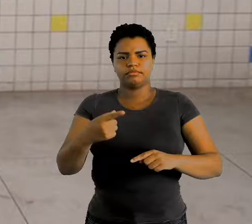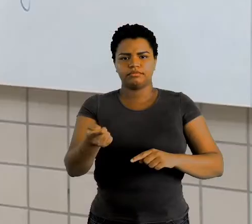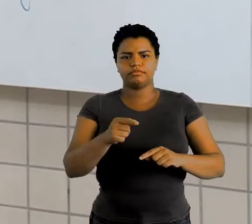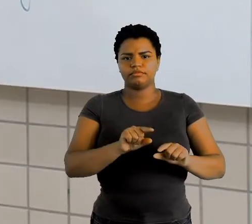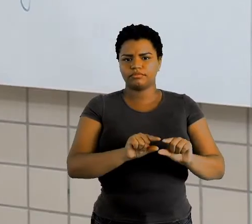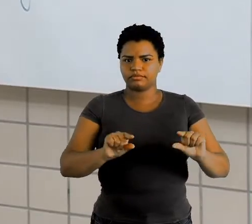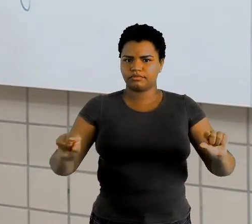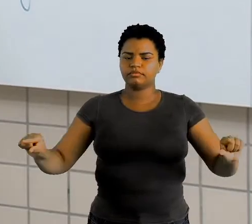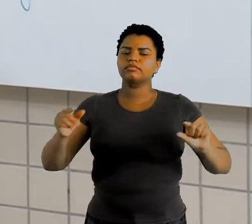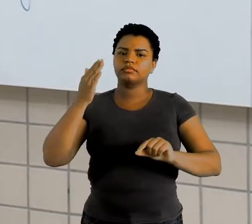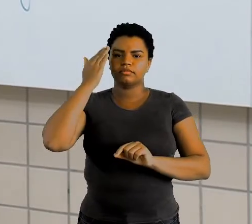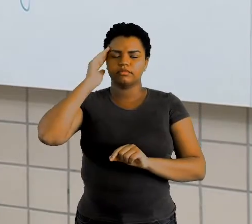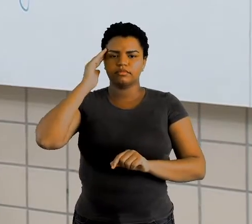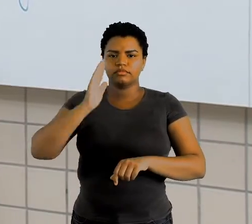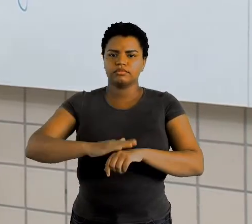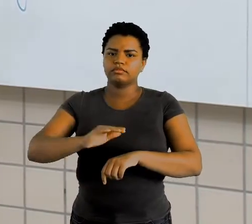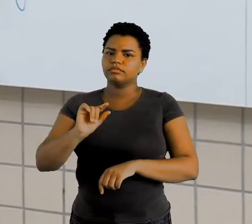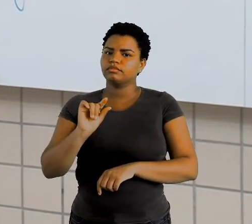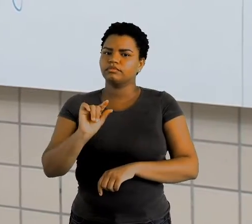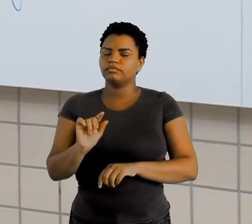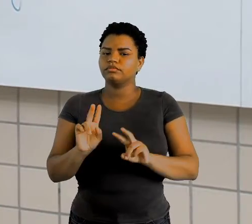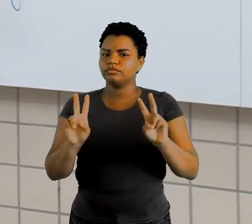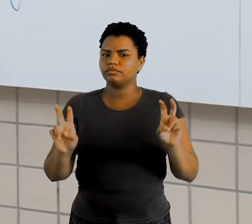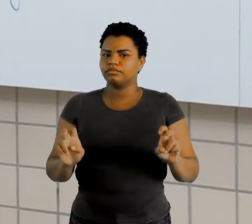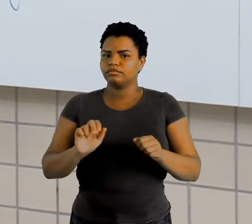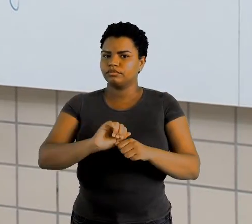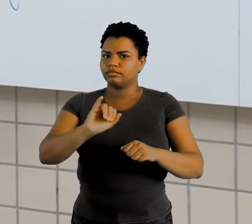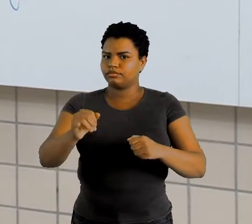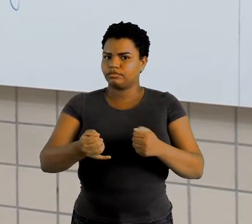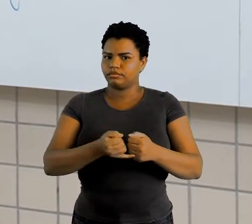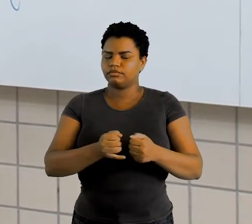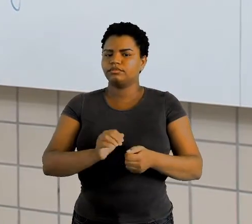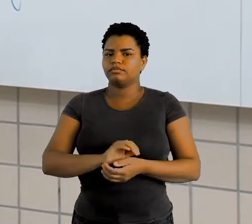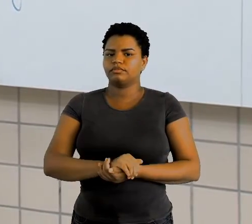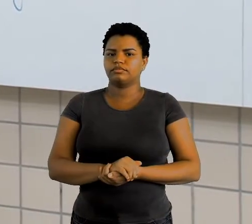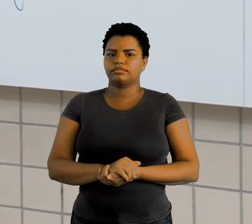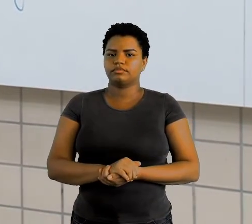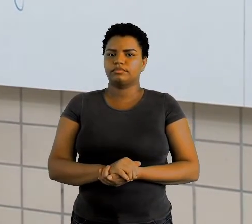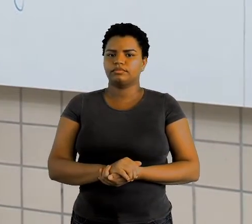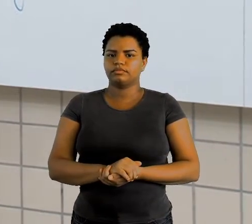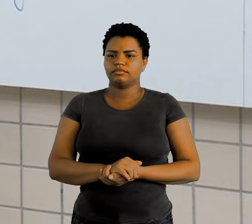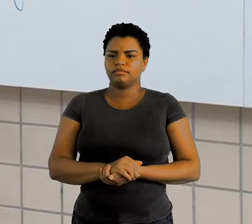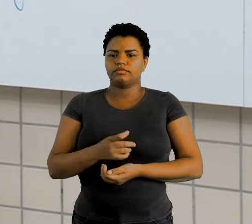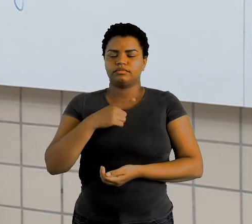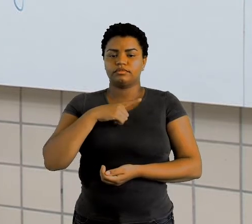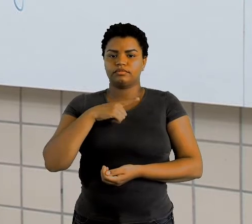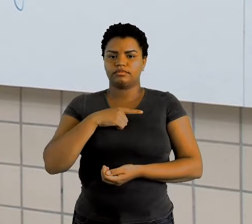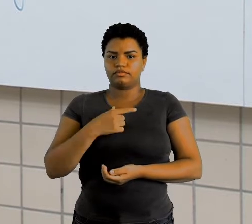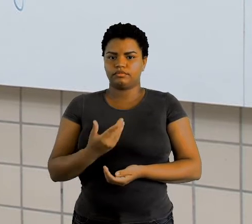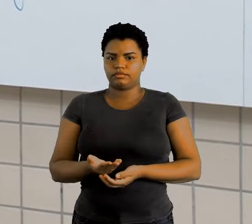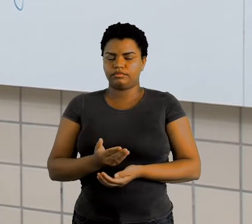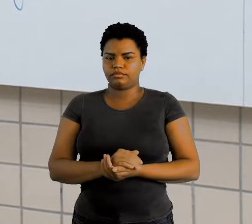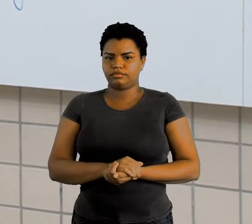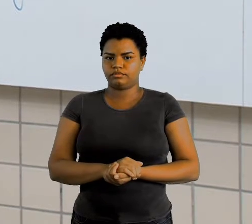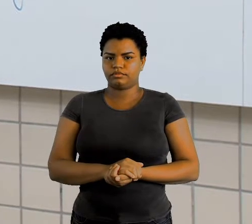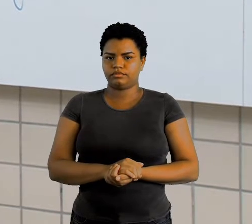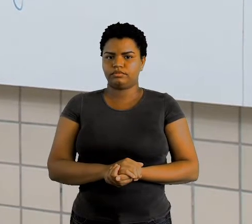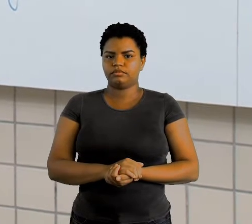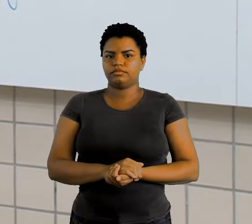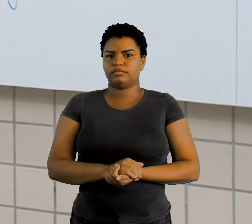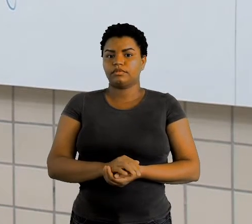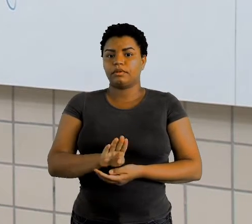gente entender mais um pouquinho sobre adjetivos. Lá tem assim, Bela